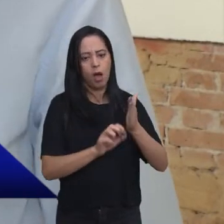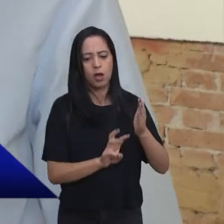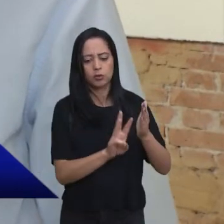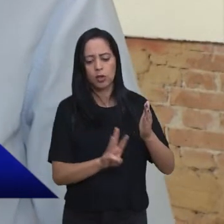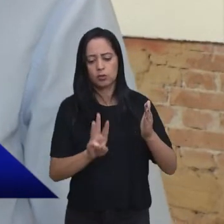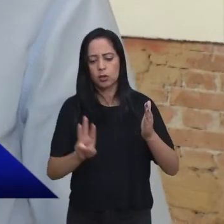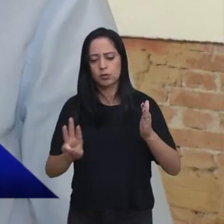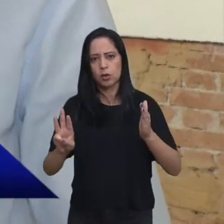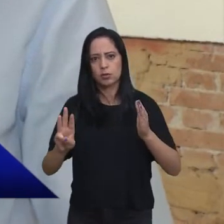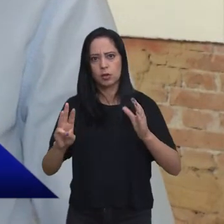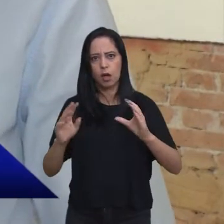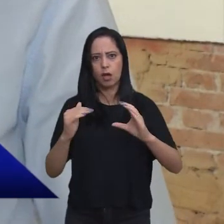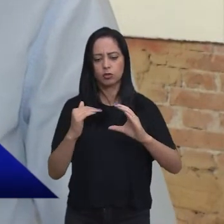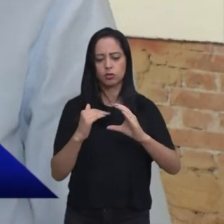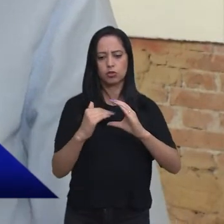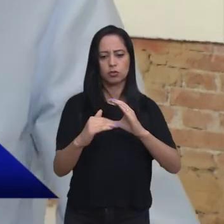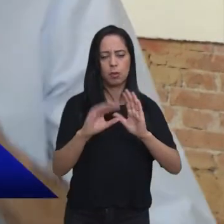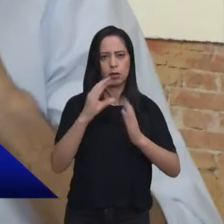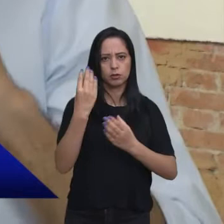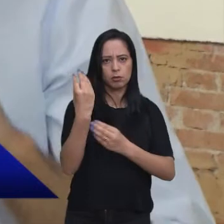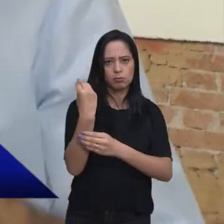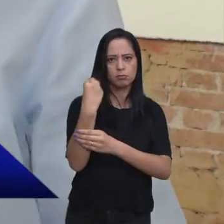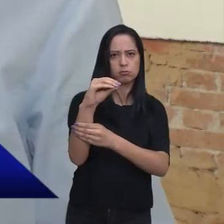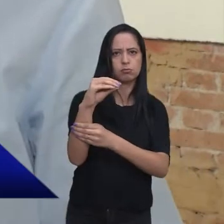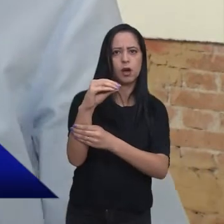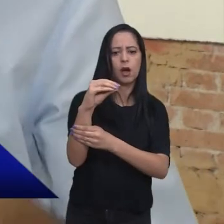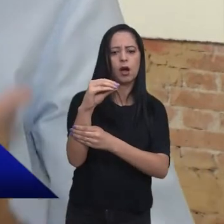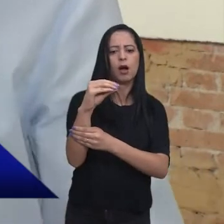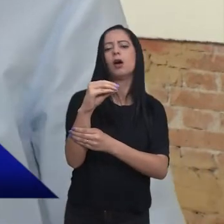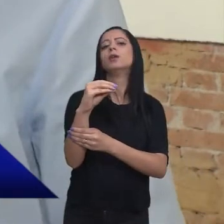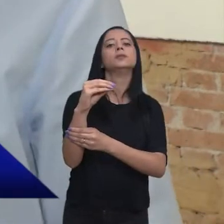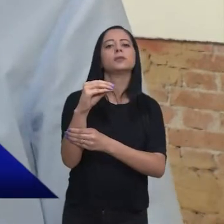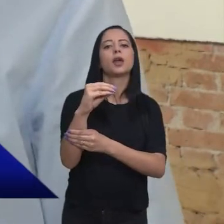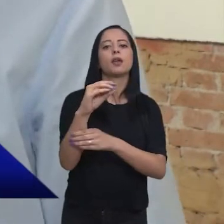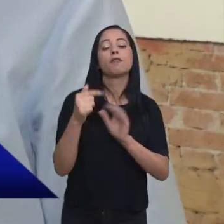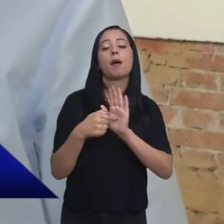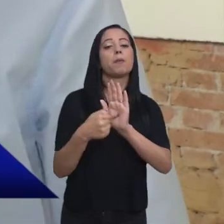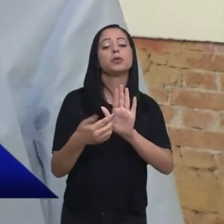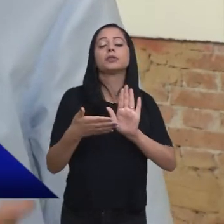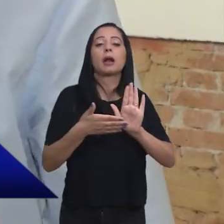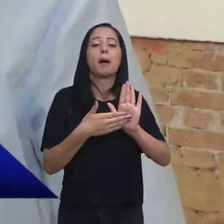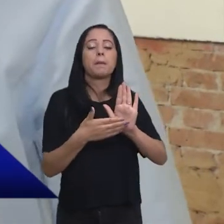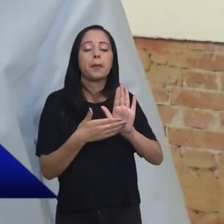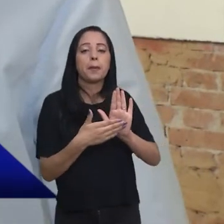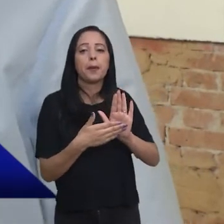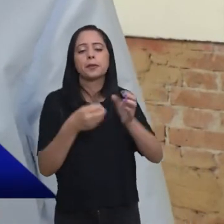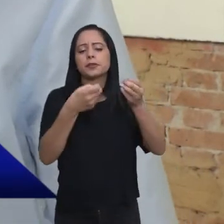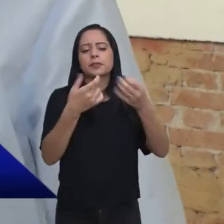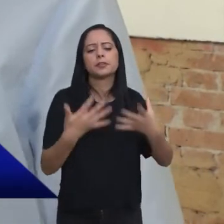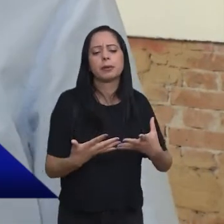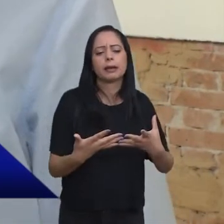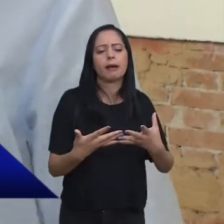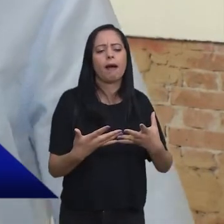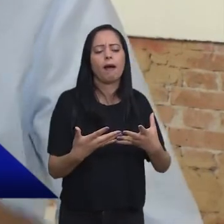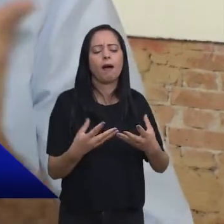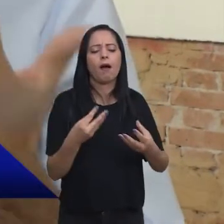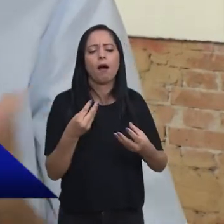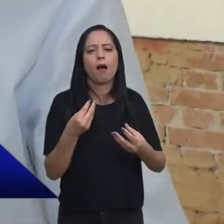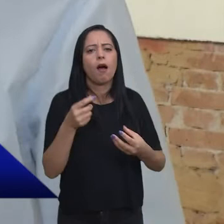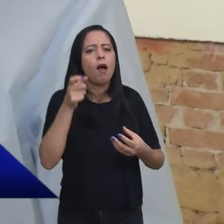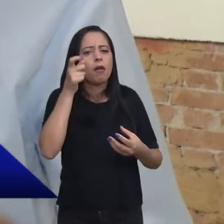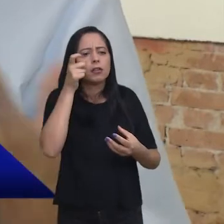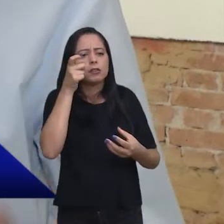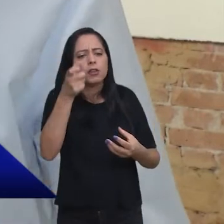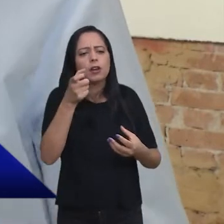ele é direcionado para o site do Prozas, onde ele vai desenvolver a sua proposta, ele vai colocar o que ele tem interesse. Então,